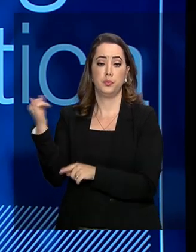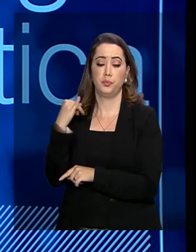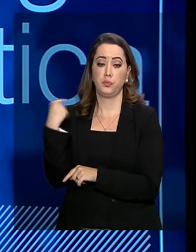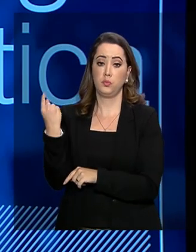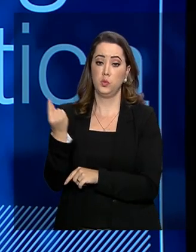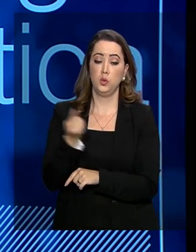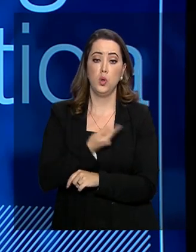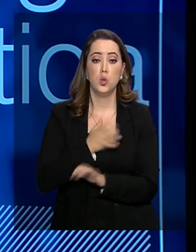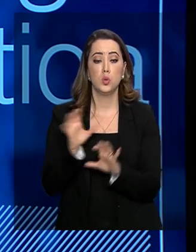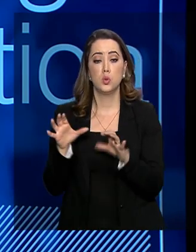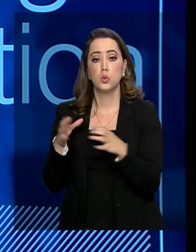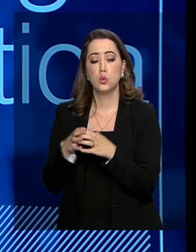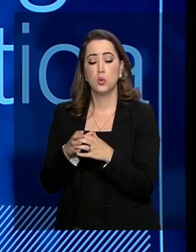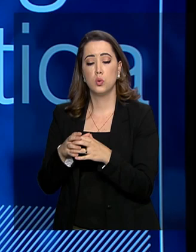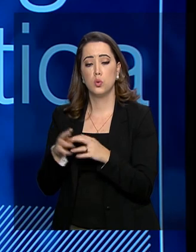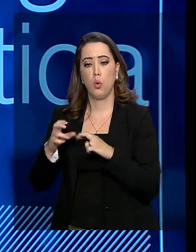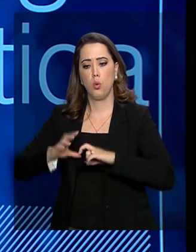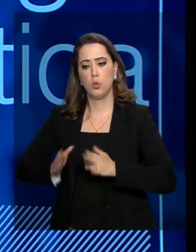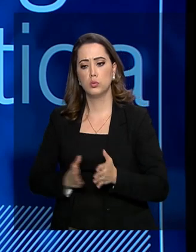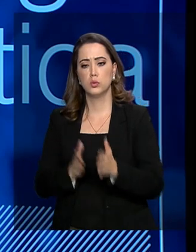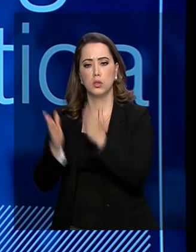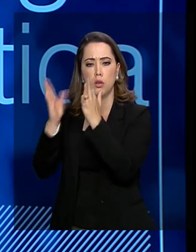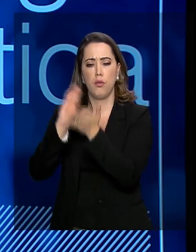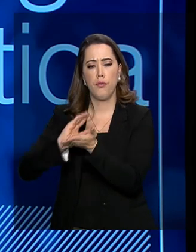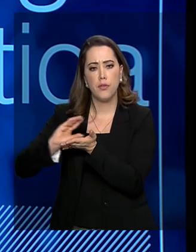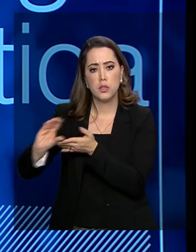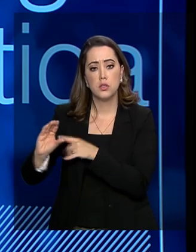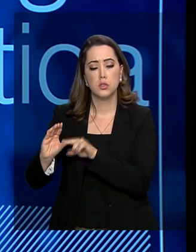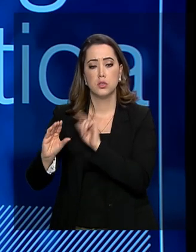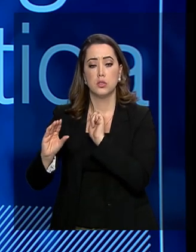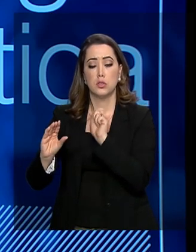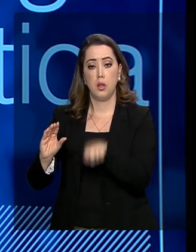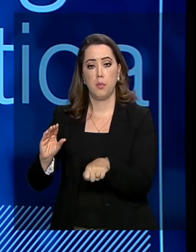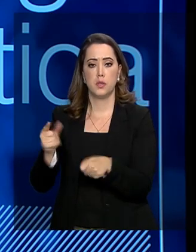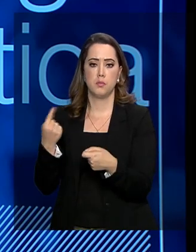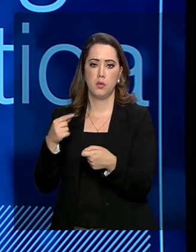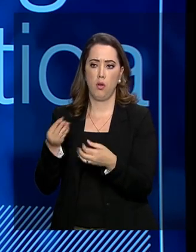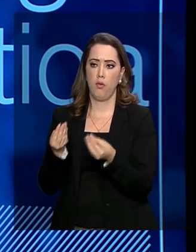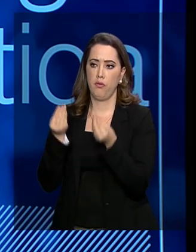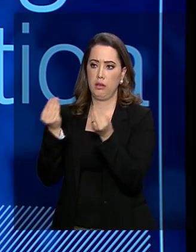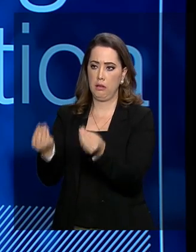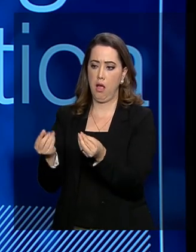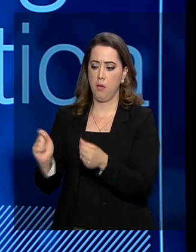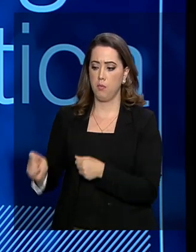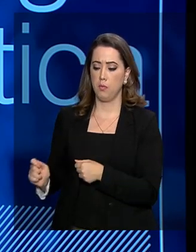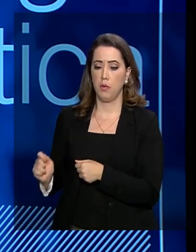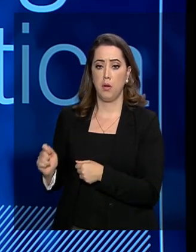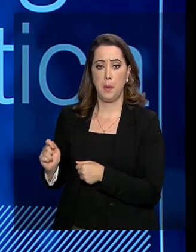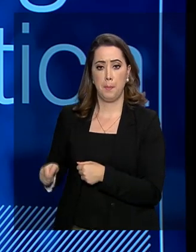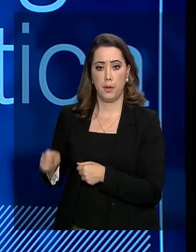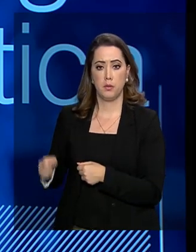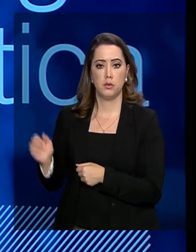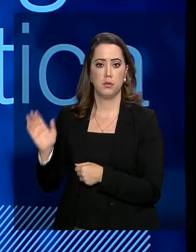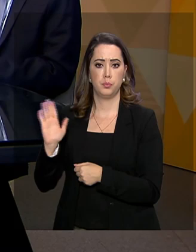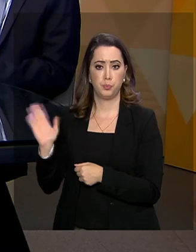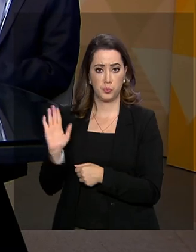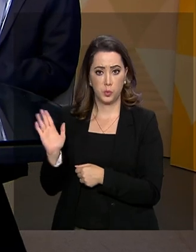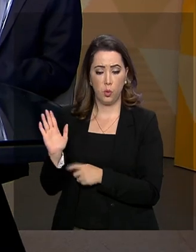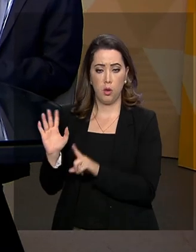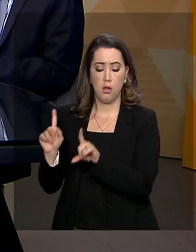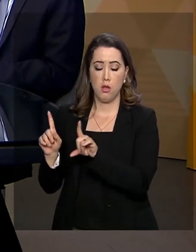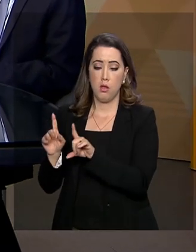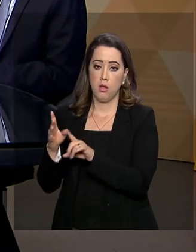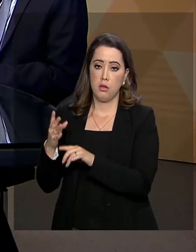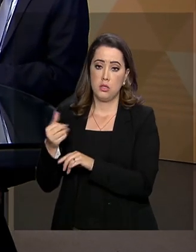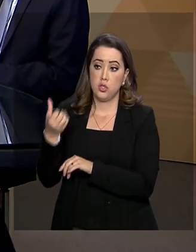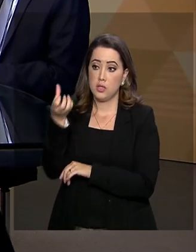Nós, no setor rodoviário, nós temos investido basicamente na concessão. Nós pretendemos conceder aí 16 mil quilômetros de rodovias nos próximos quatro